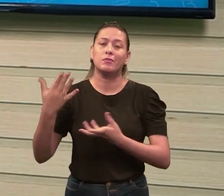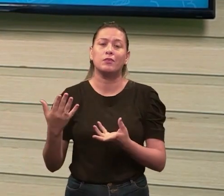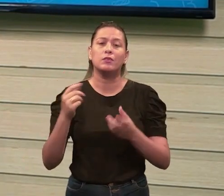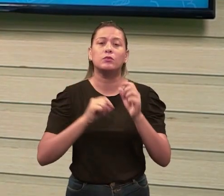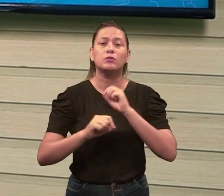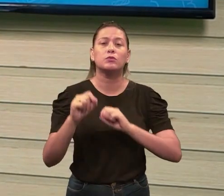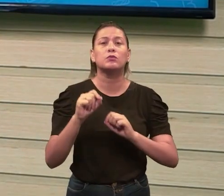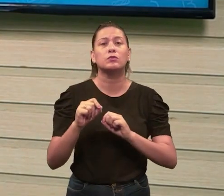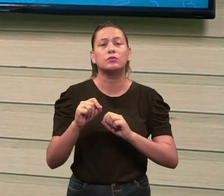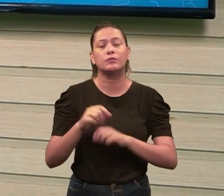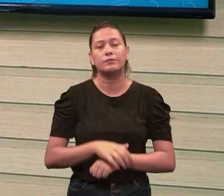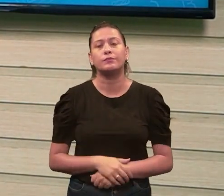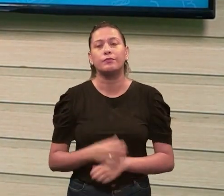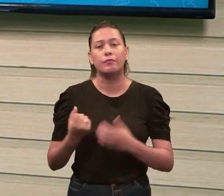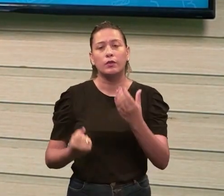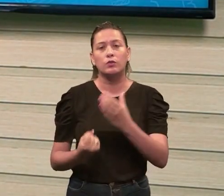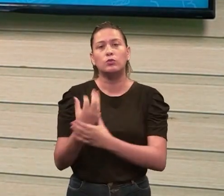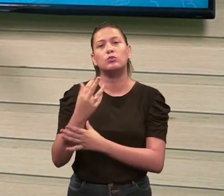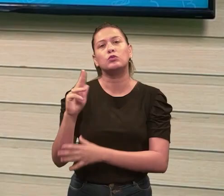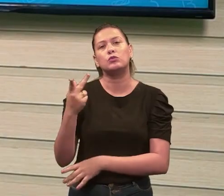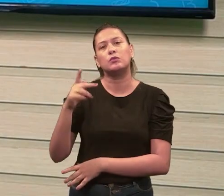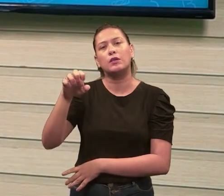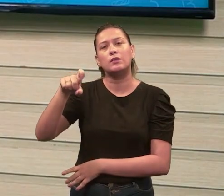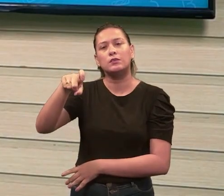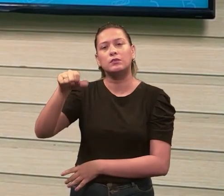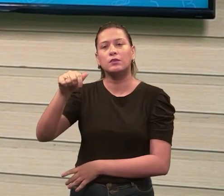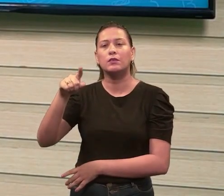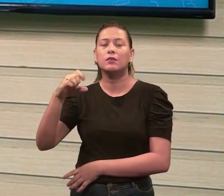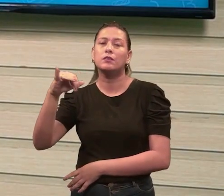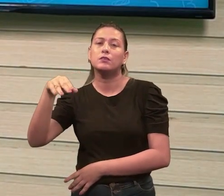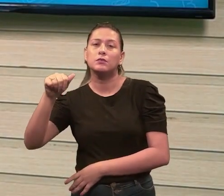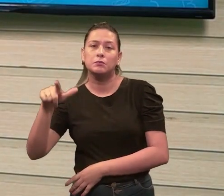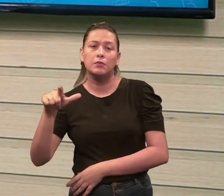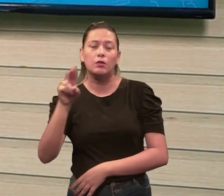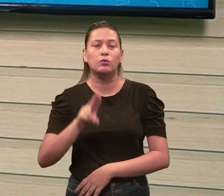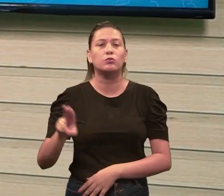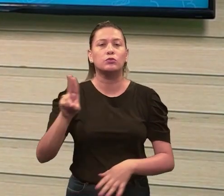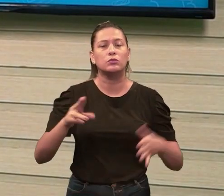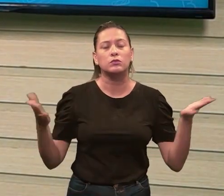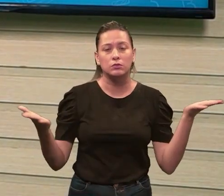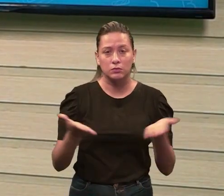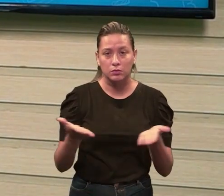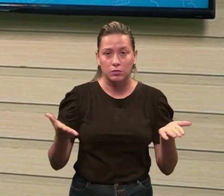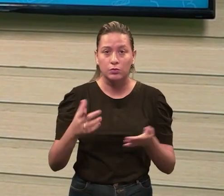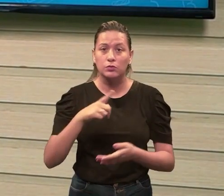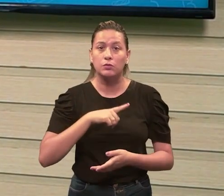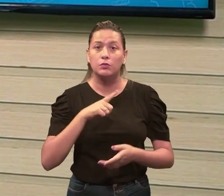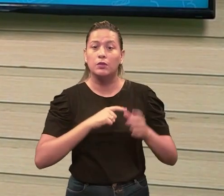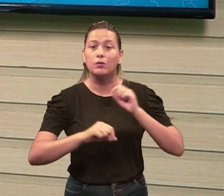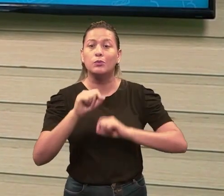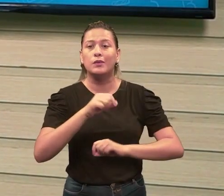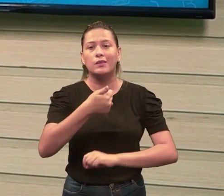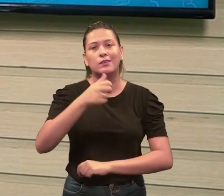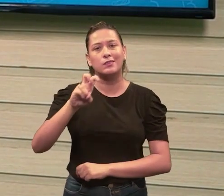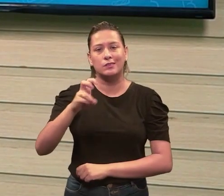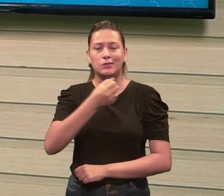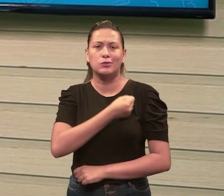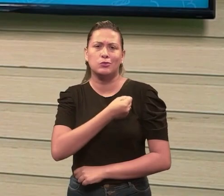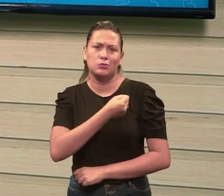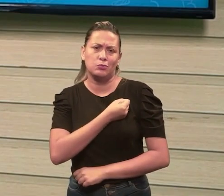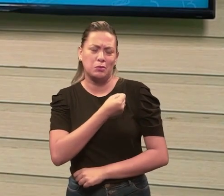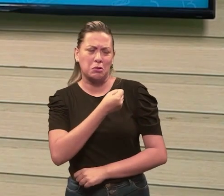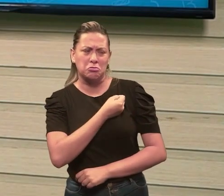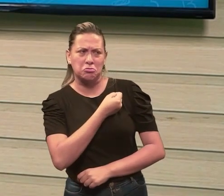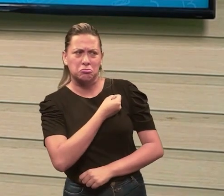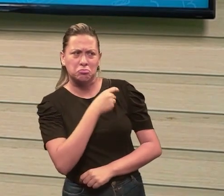de números, foi criado o hexadecimal, que é o que eles utilizam hoje, na atualidade, tá? Então, aí eu tenho agora 15 números, tá?